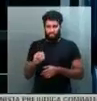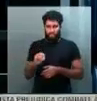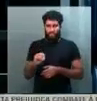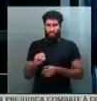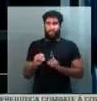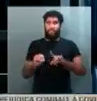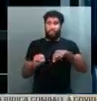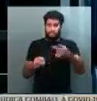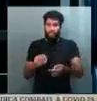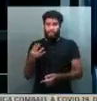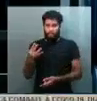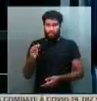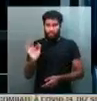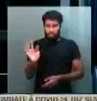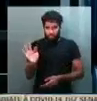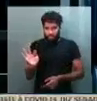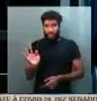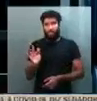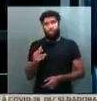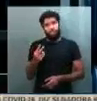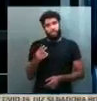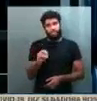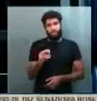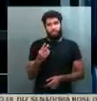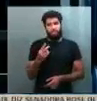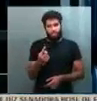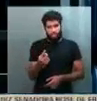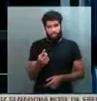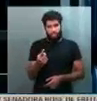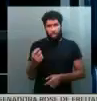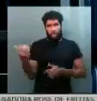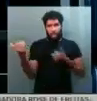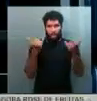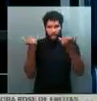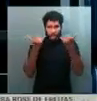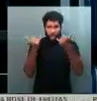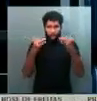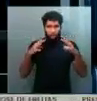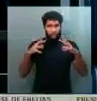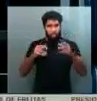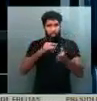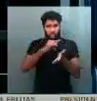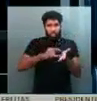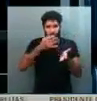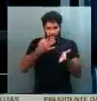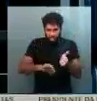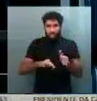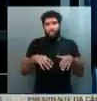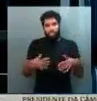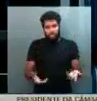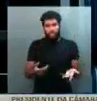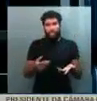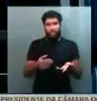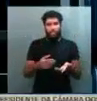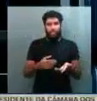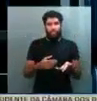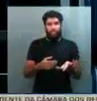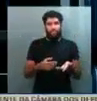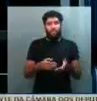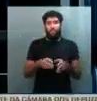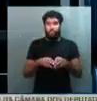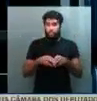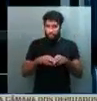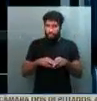de fevereiro de 2021, com todas as informações. Então, por isso que a vacina da Pfizer foi a primeira a ser